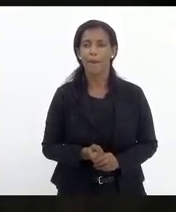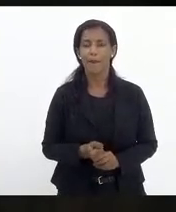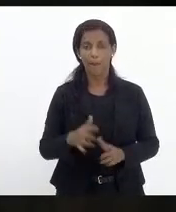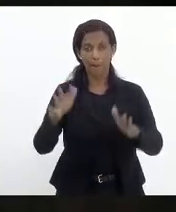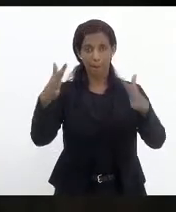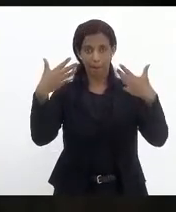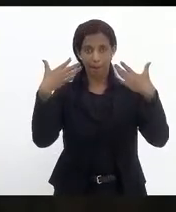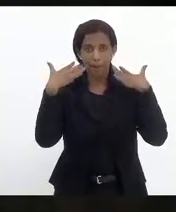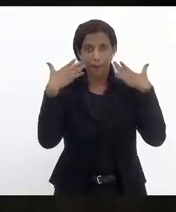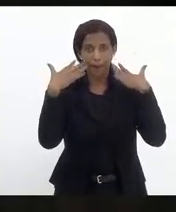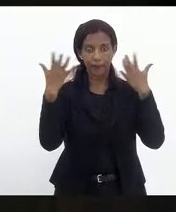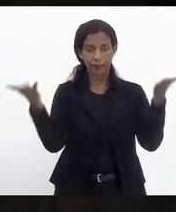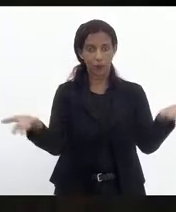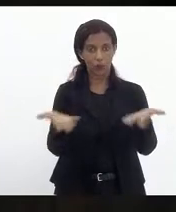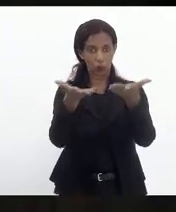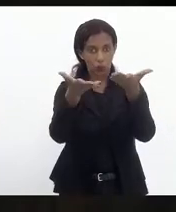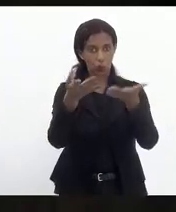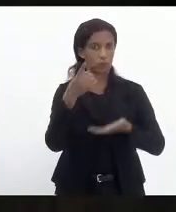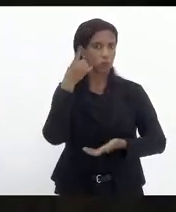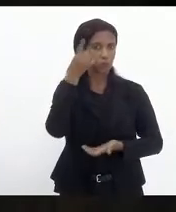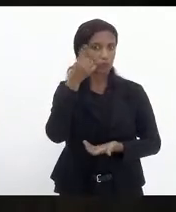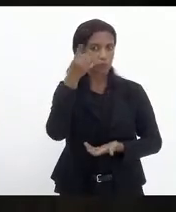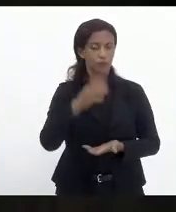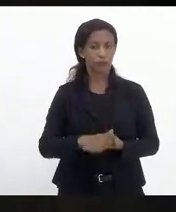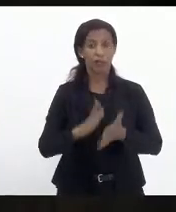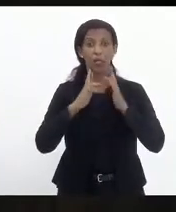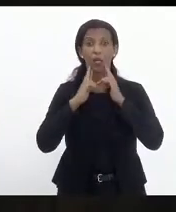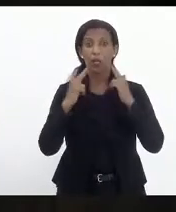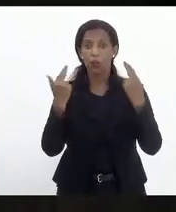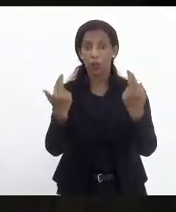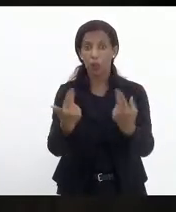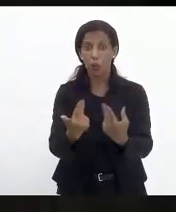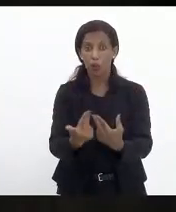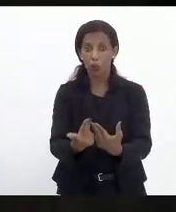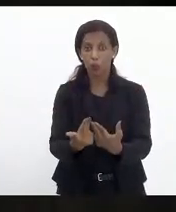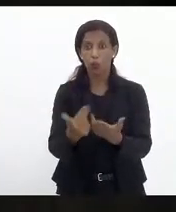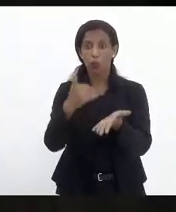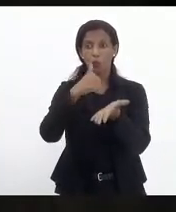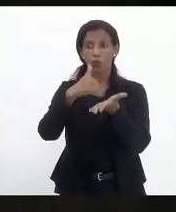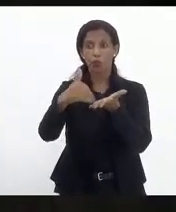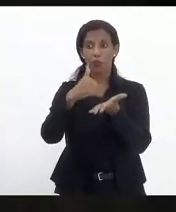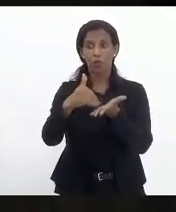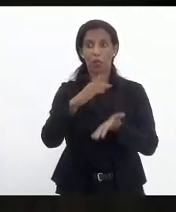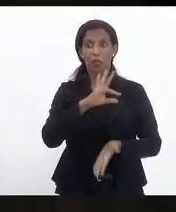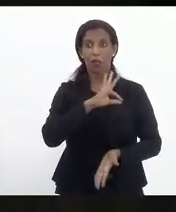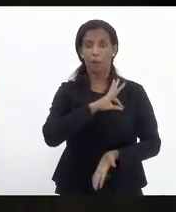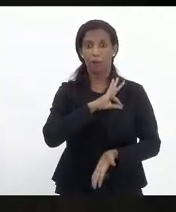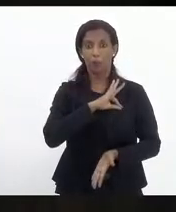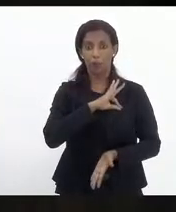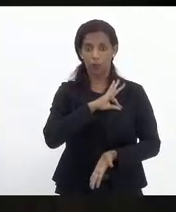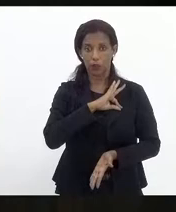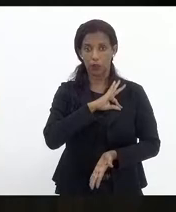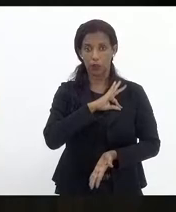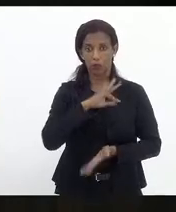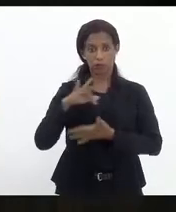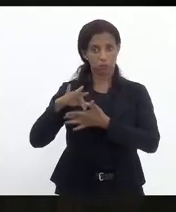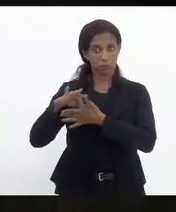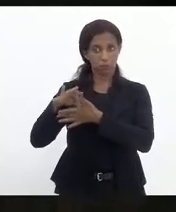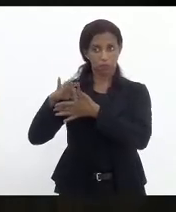Atenção, senhoras e senhores parlamentares. Reunião com o secretário da Polícia Militar e representantes das...